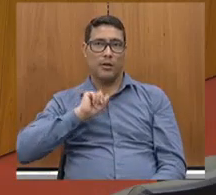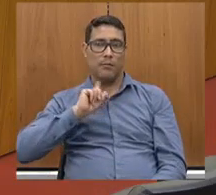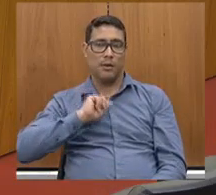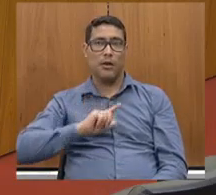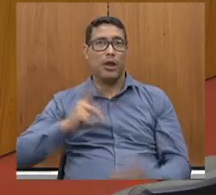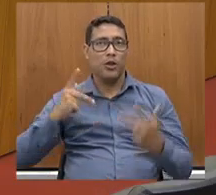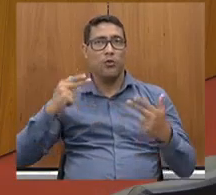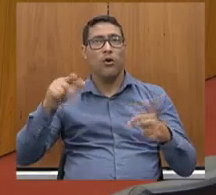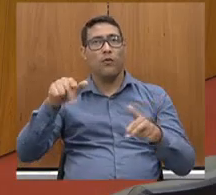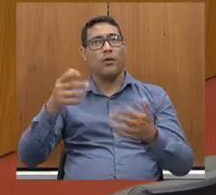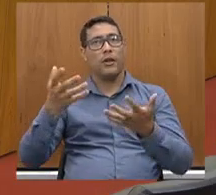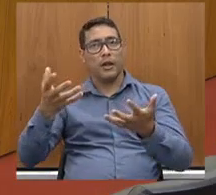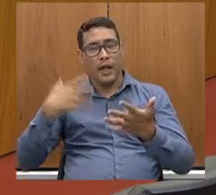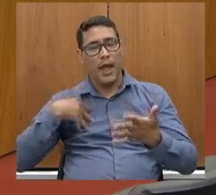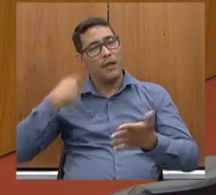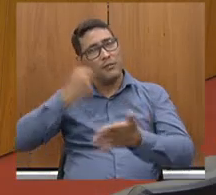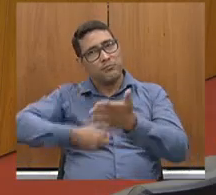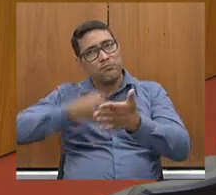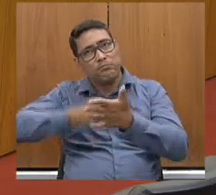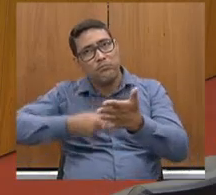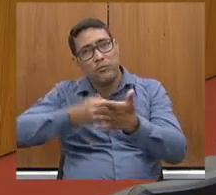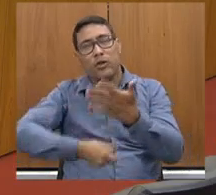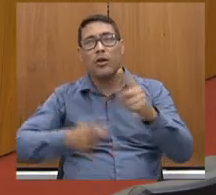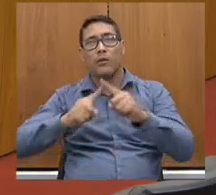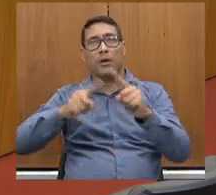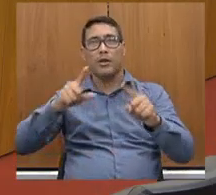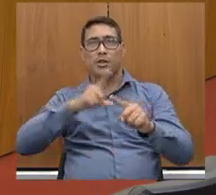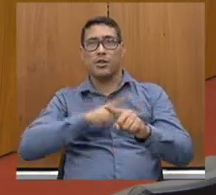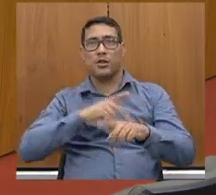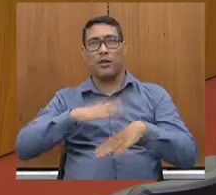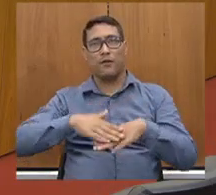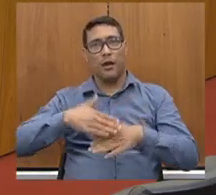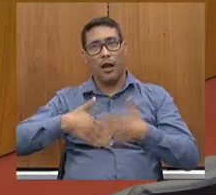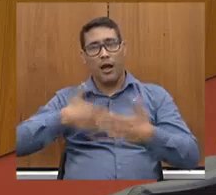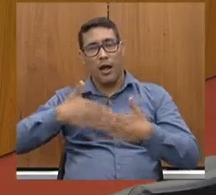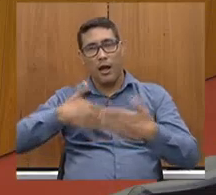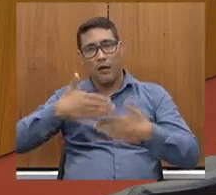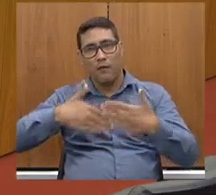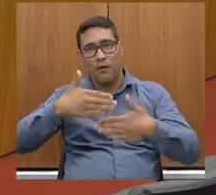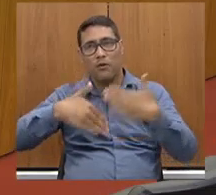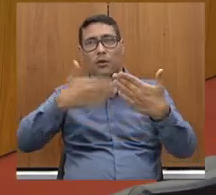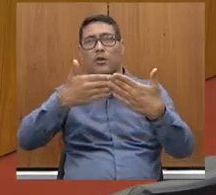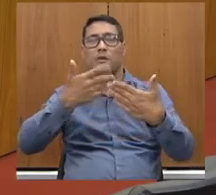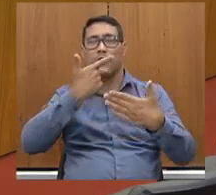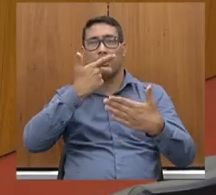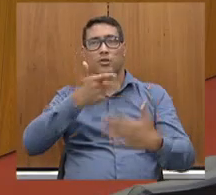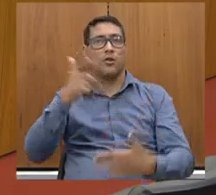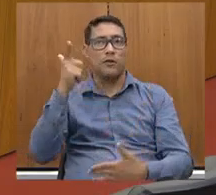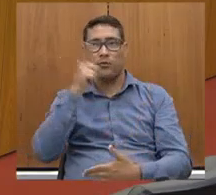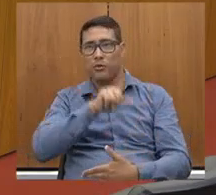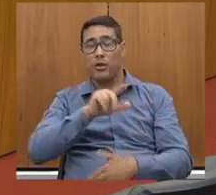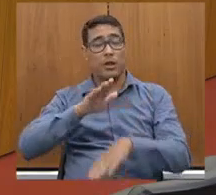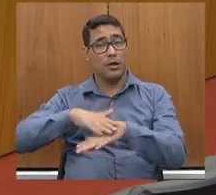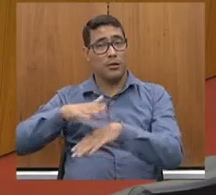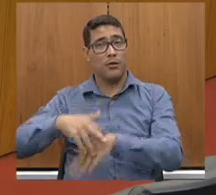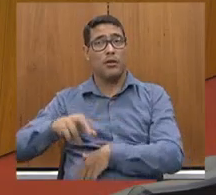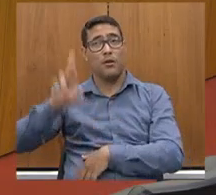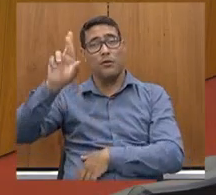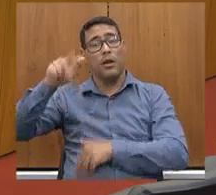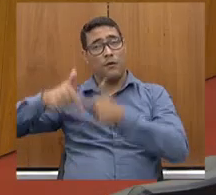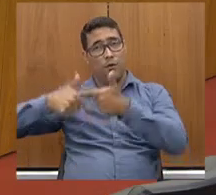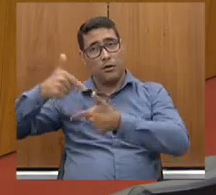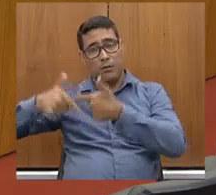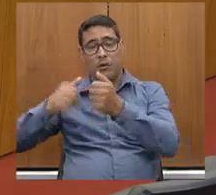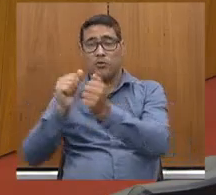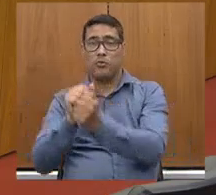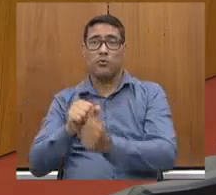você queria, que você brigou que fosse, mas com avanços que a gente sabia que não iríamos conseguir, não fosse o seu trabalho, junto com a